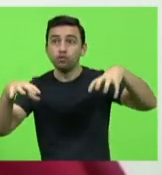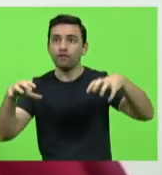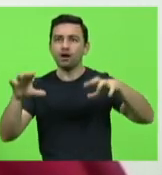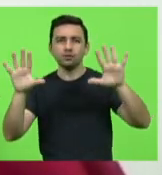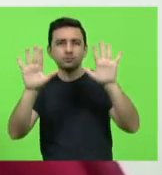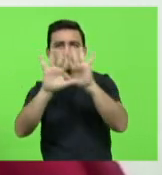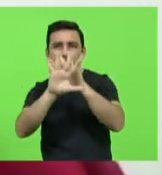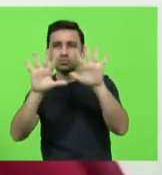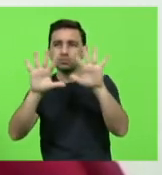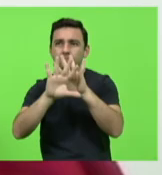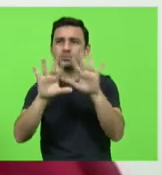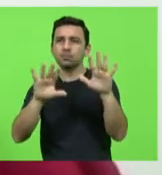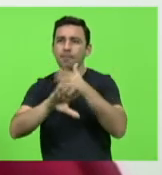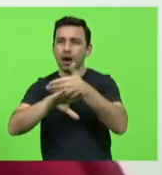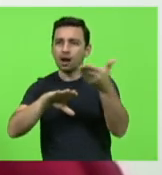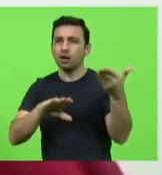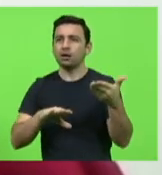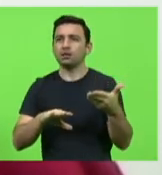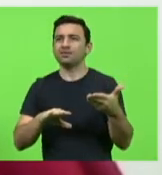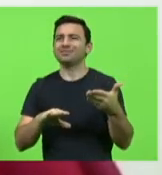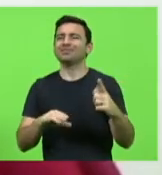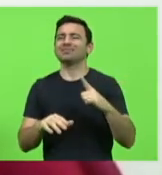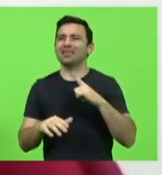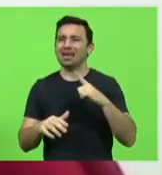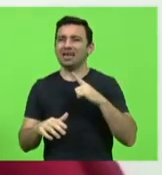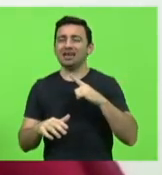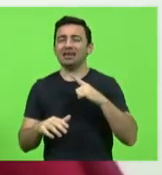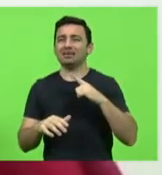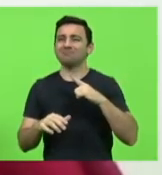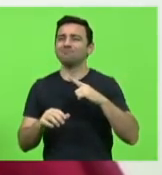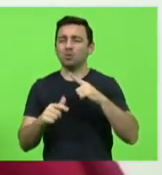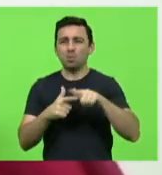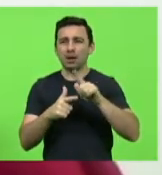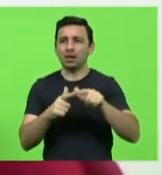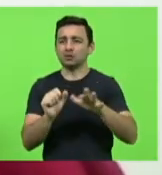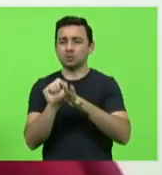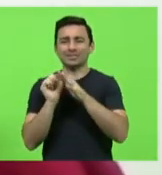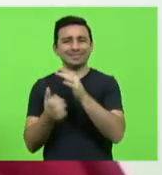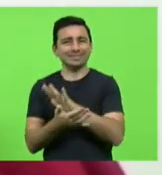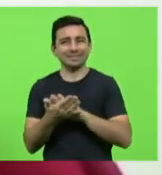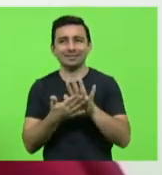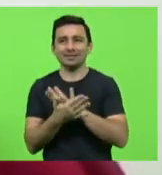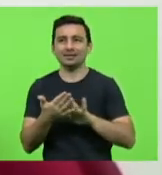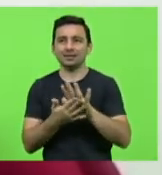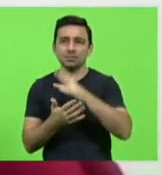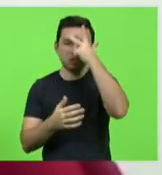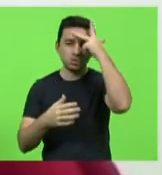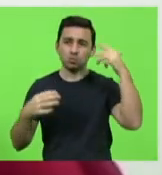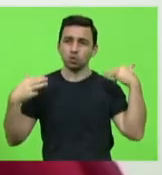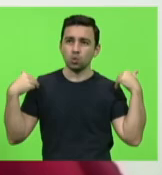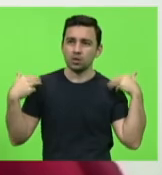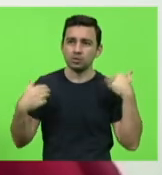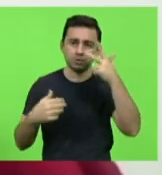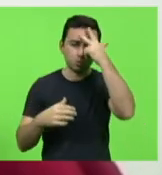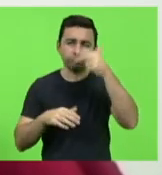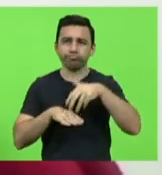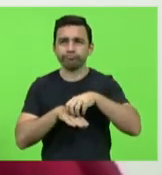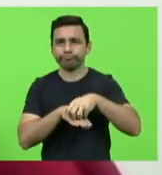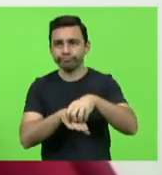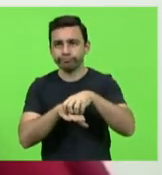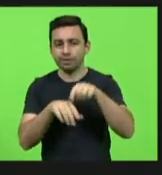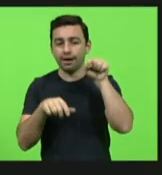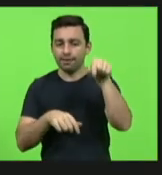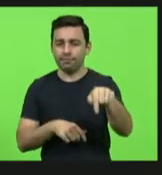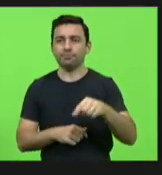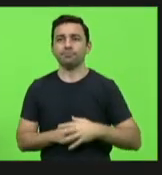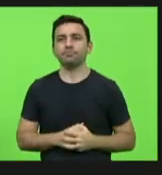colocam em insegurança os motoristas e todos os que transitam nessas rodovias muito obrigada